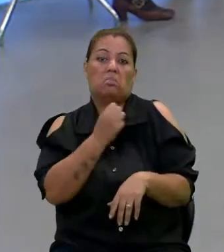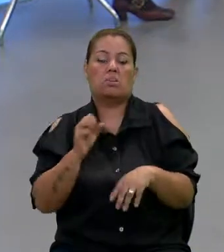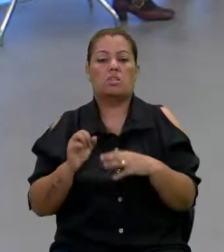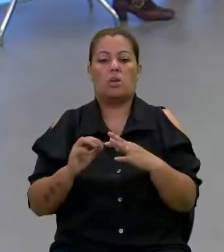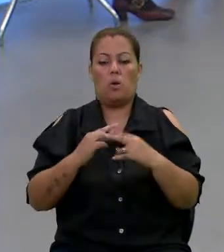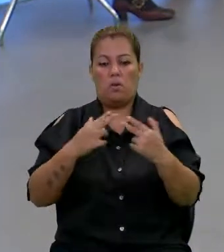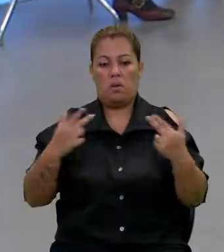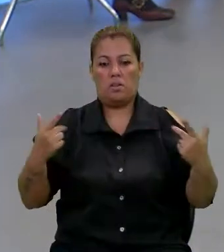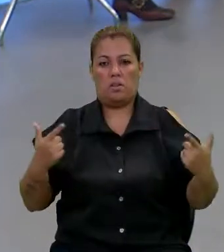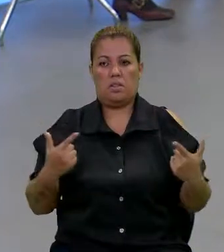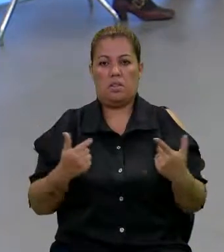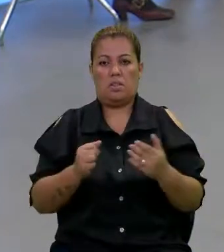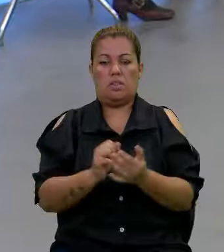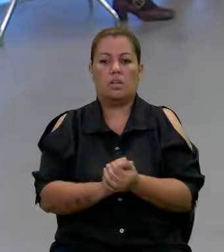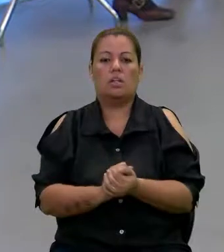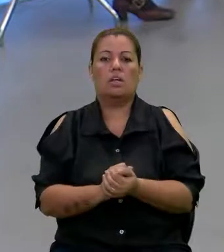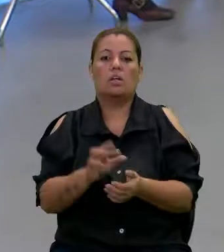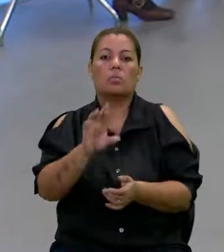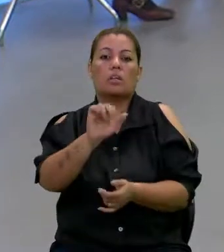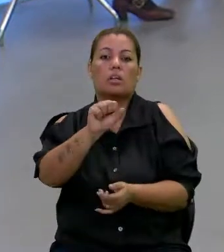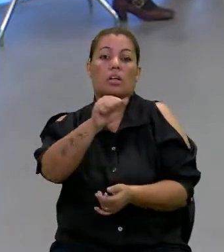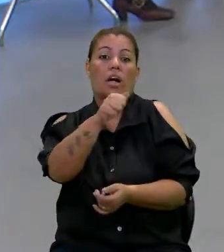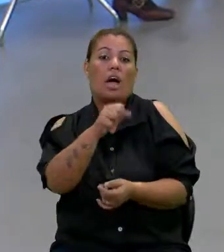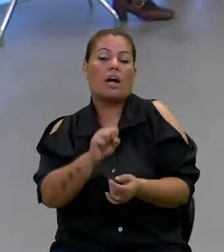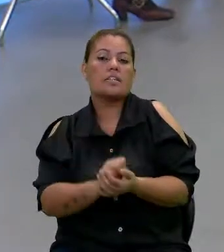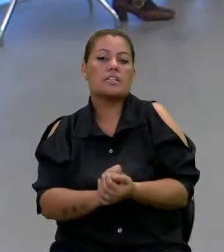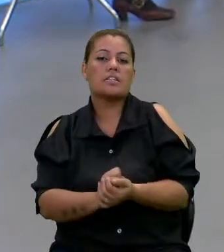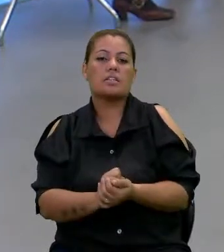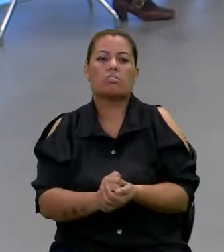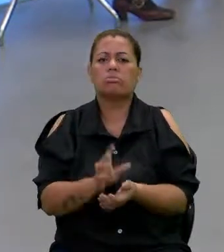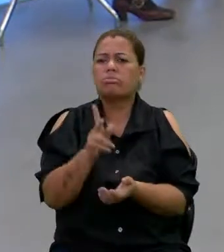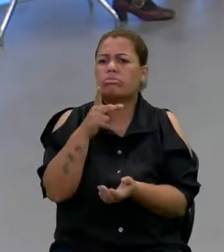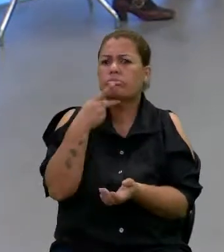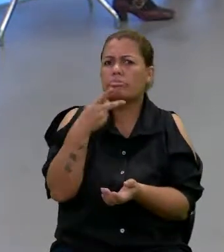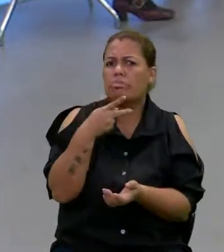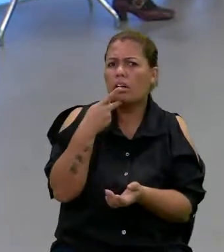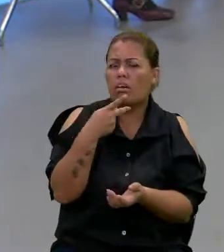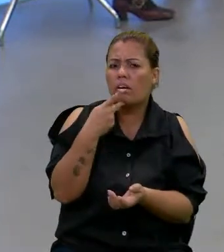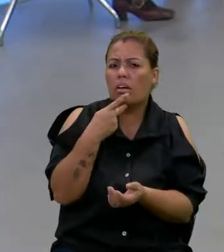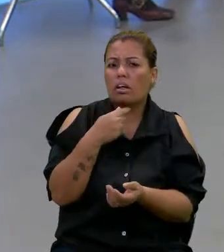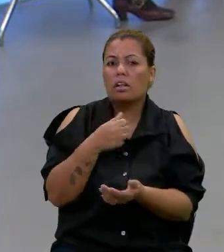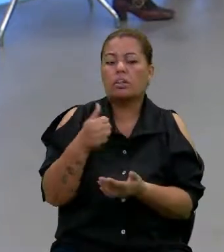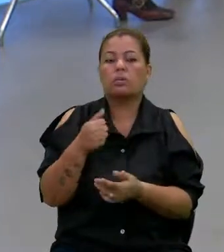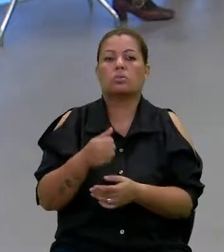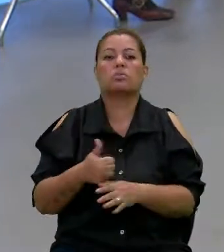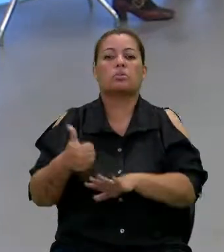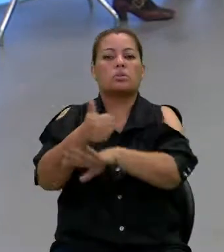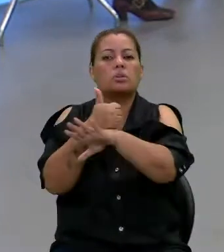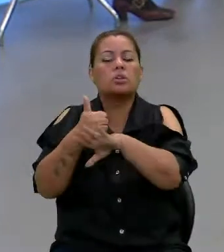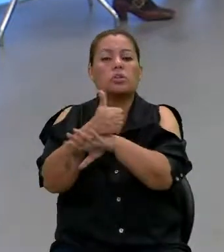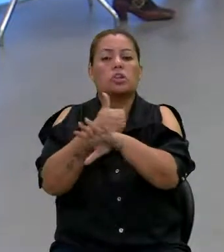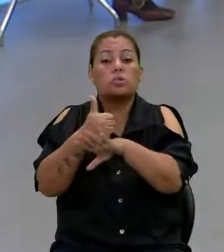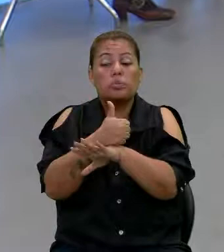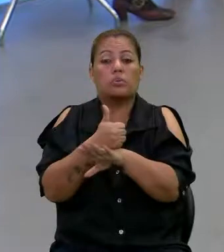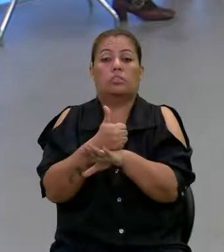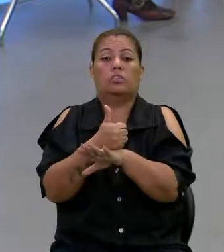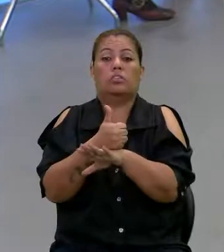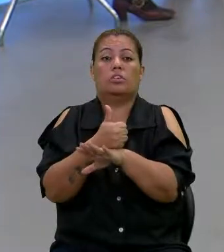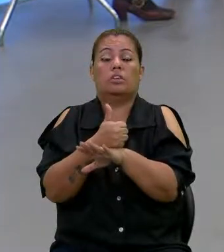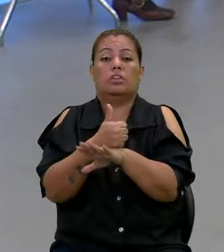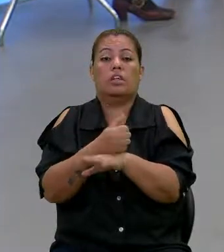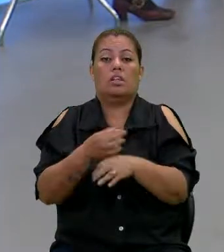como a RAIS, a RAIS dizendo que os profissionais, existem profissionais